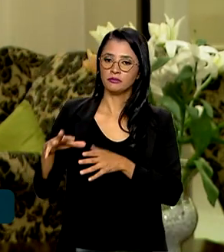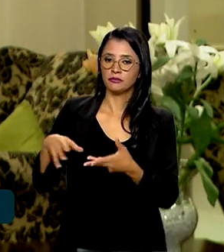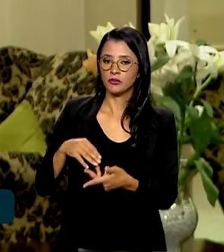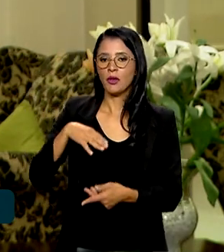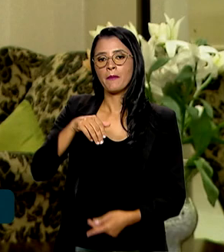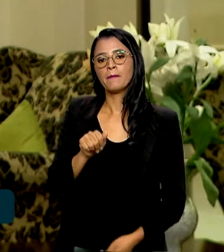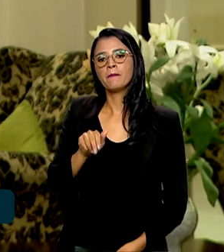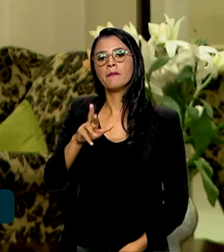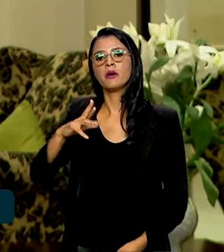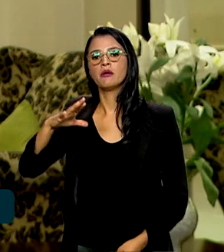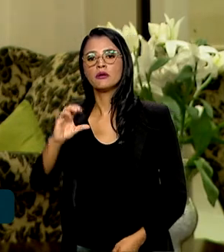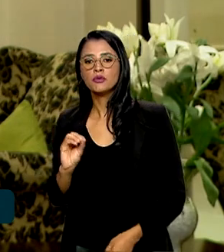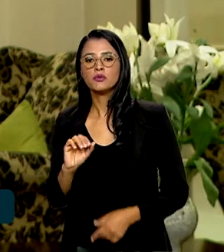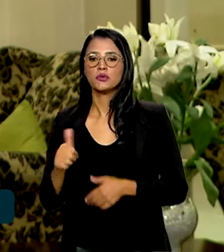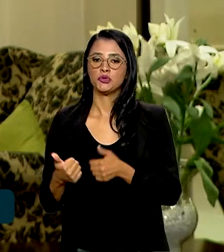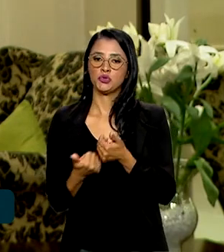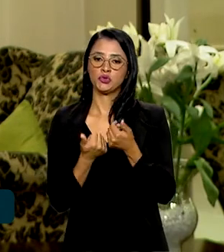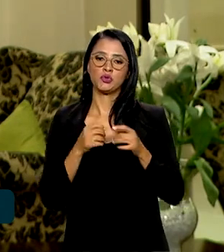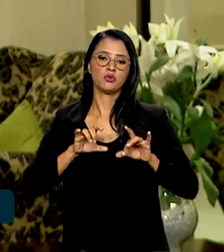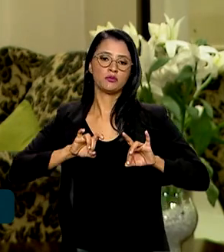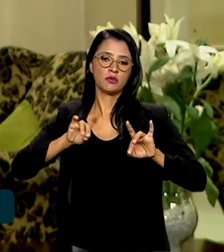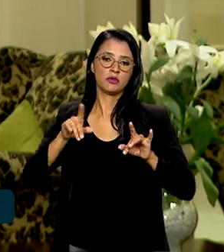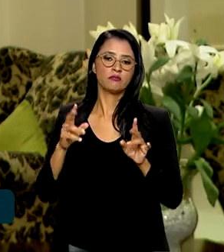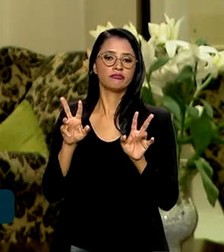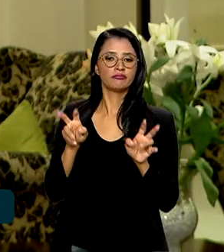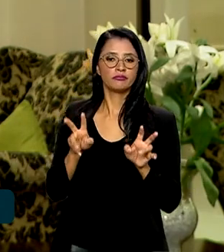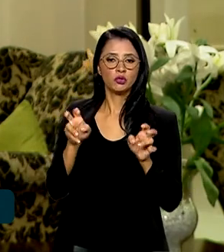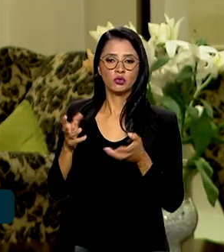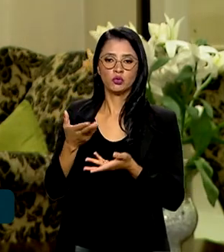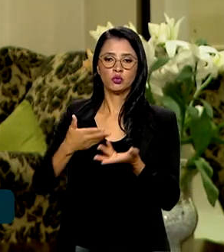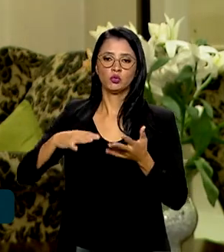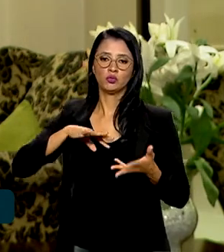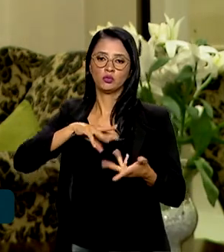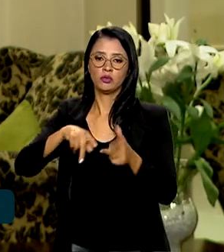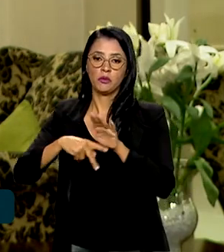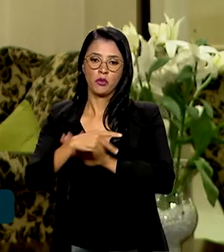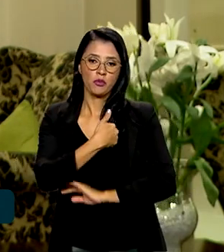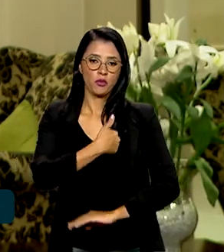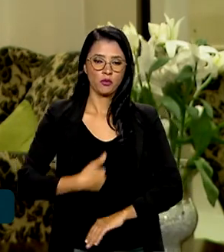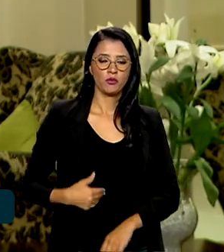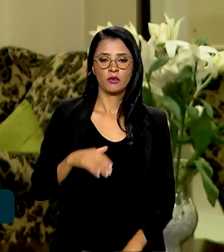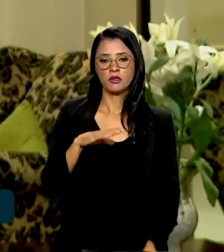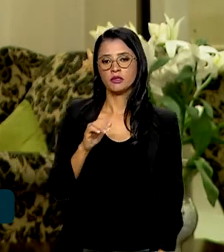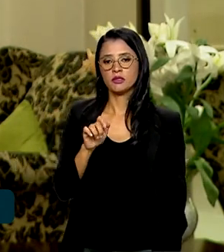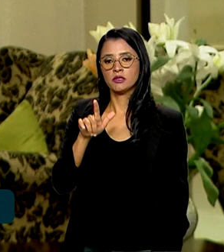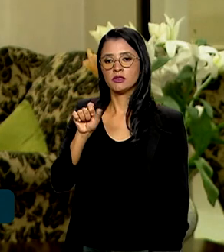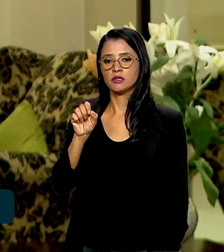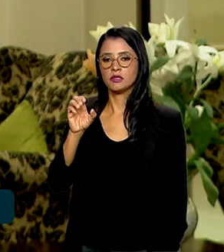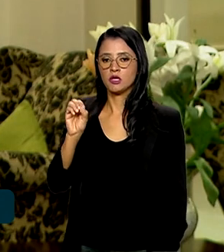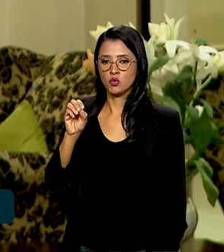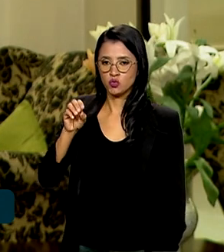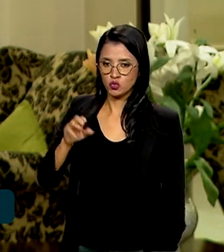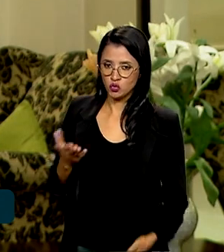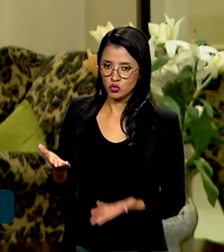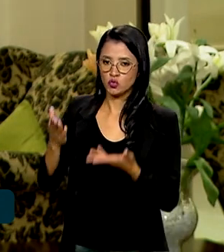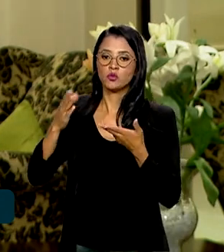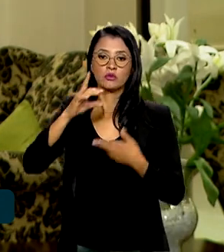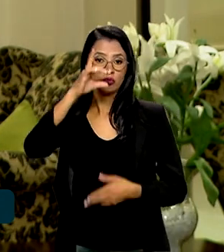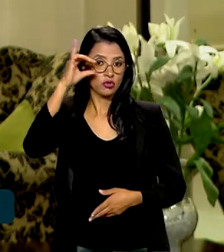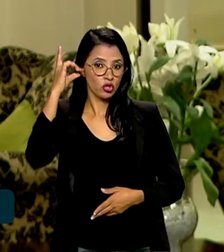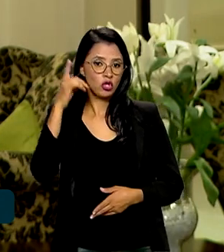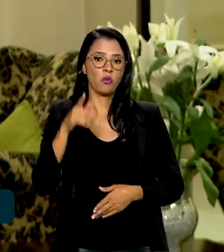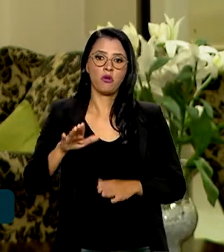Mauro Vieira, e o assessor especial para assuntos internacionais do governo, Celso Amorim. Dilma Rousseff, atual